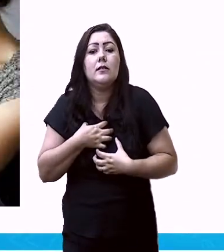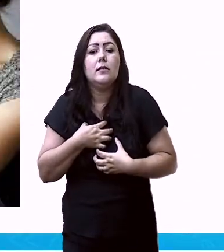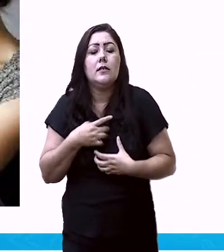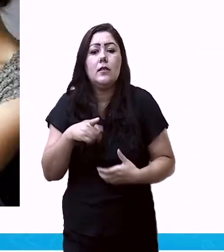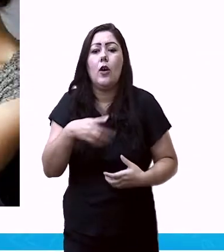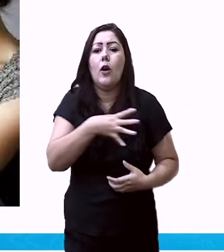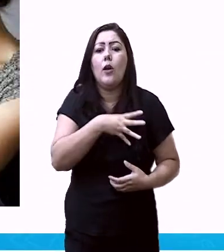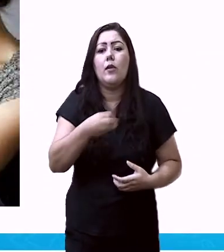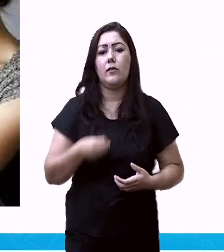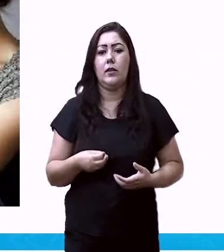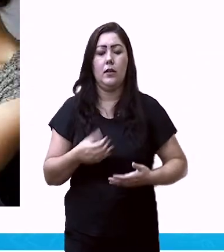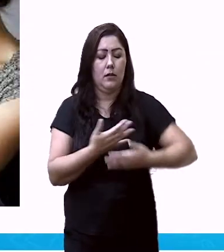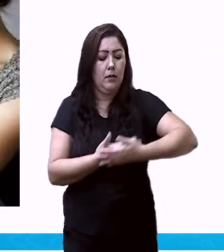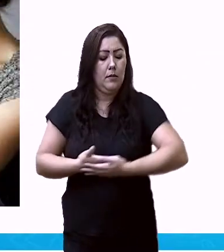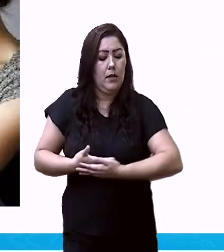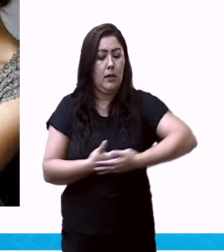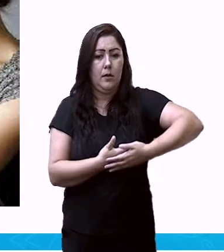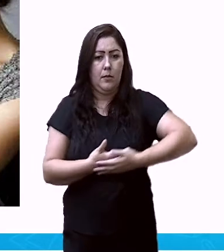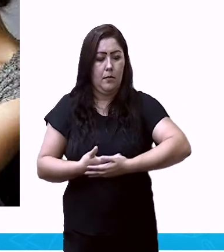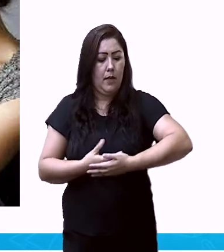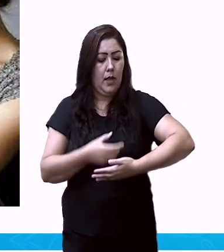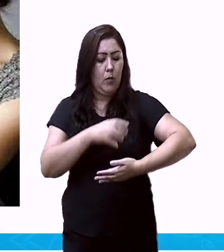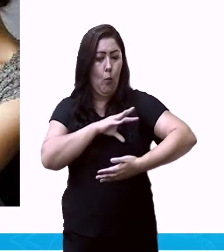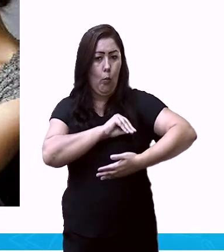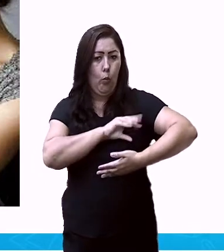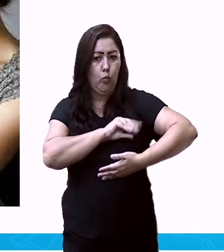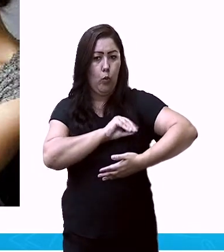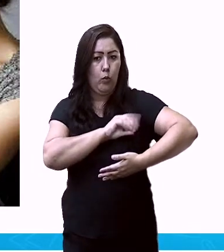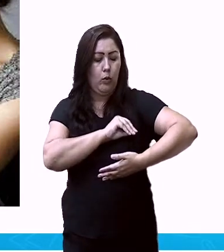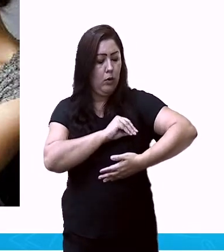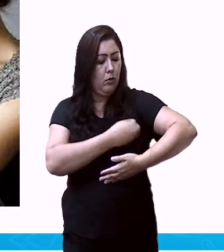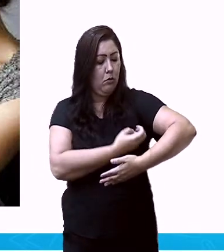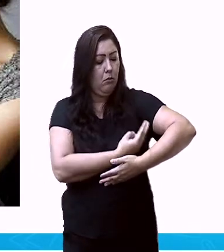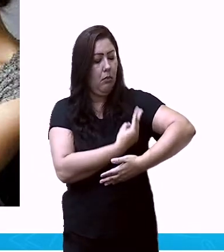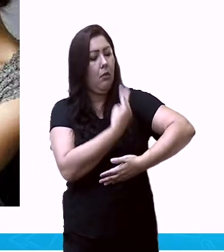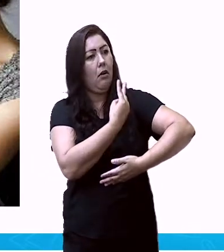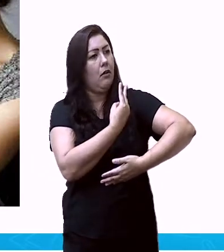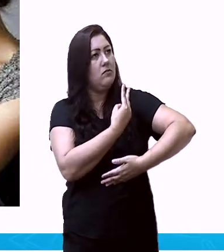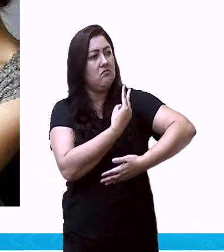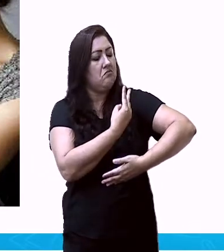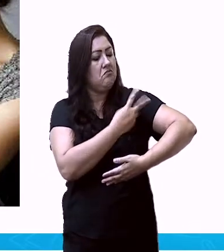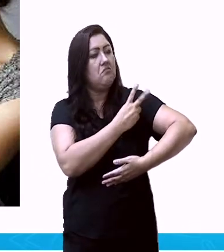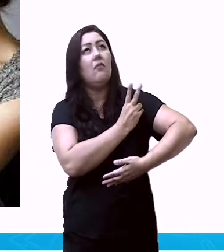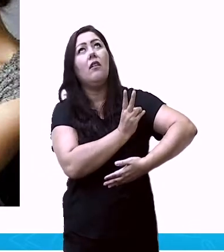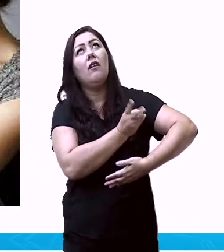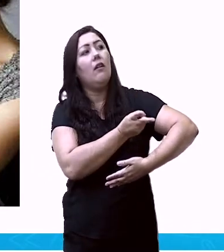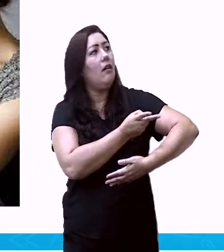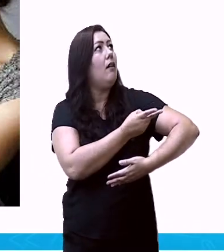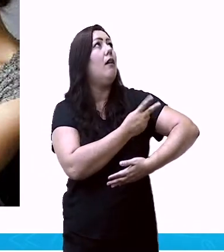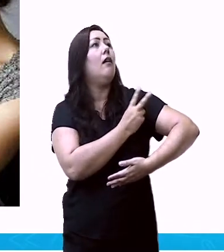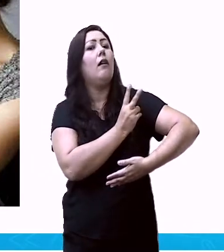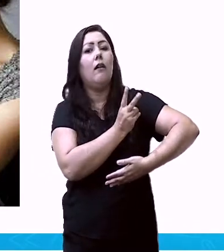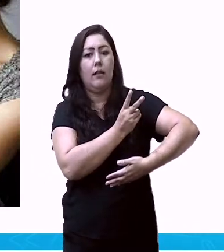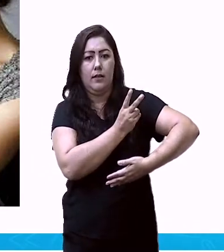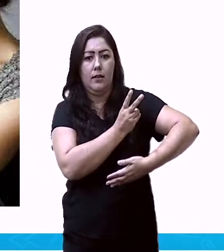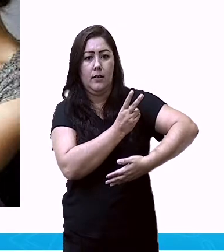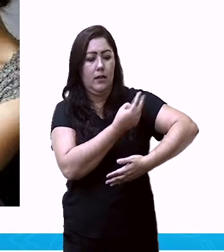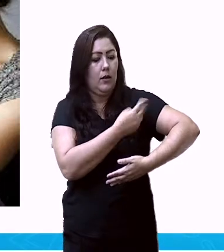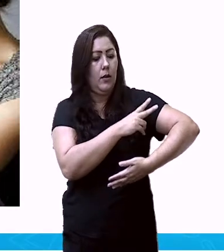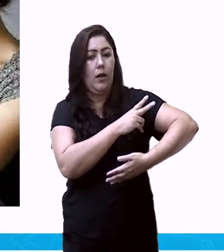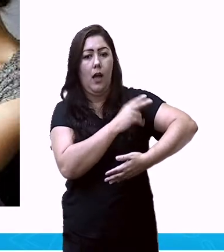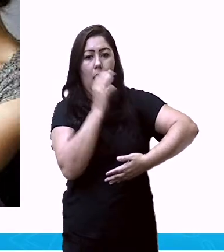Bebê que durante a amamentação não faz contato visual com a mãe e se faz, não sustenta esse olhar,